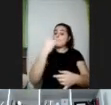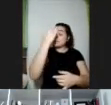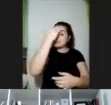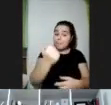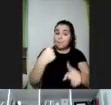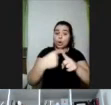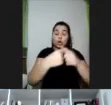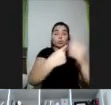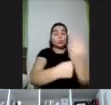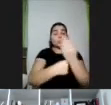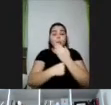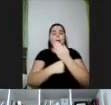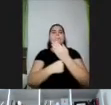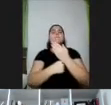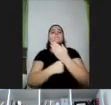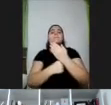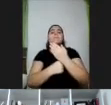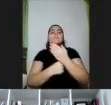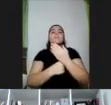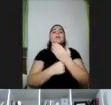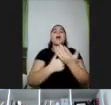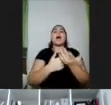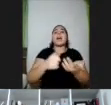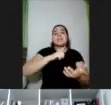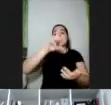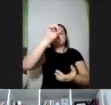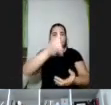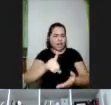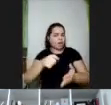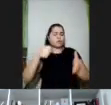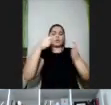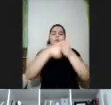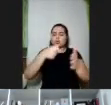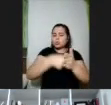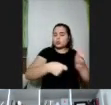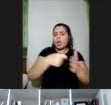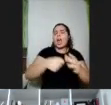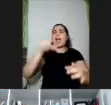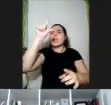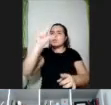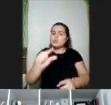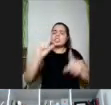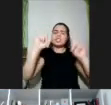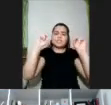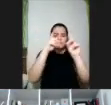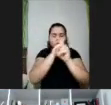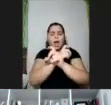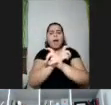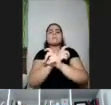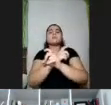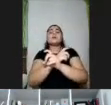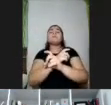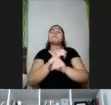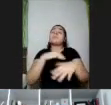nos ajuda também a afirmar e acessar direitos, a lutar pela redução de barreiras, para a remoção de barreiras. Então, é importante que a gente